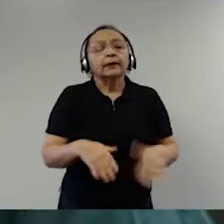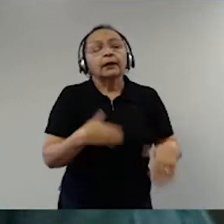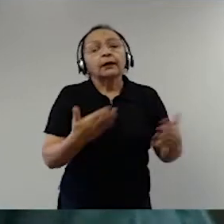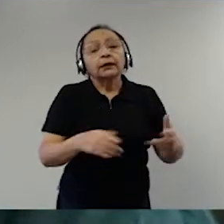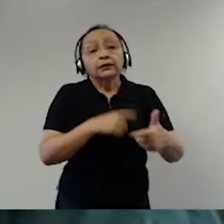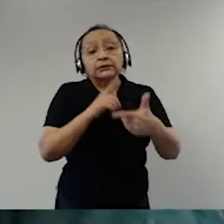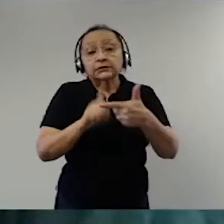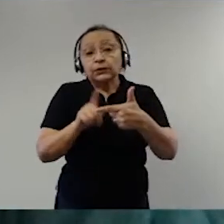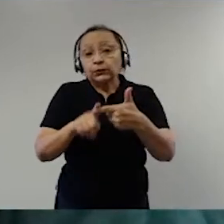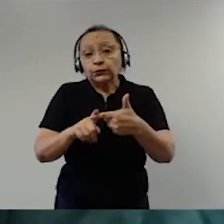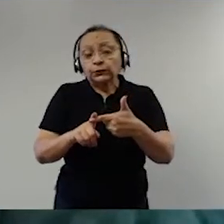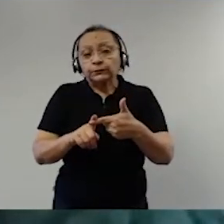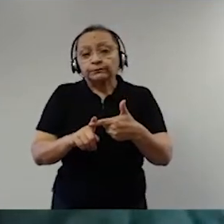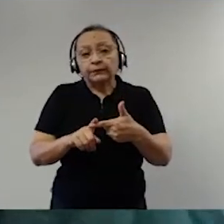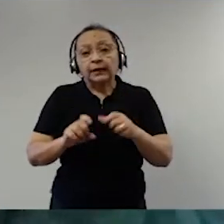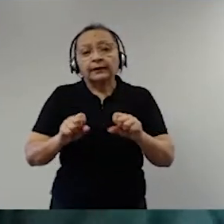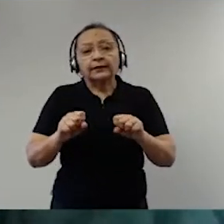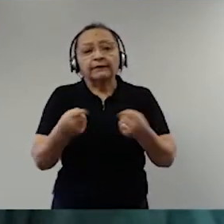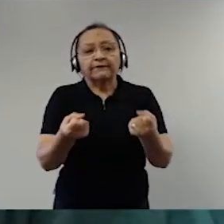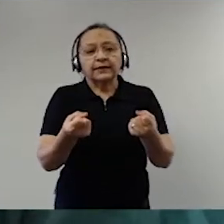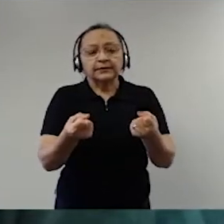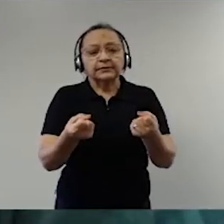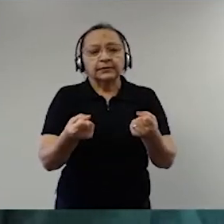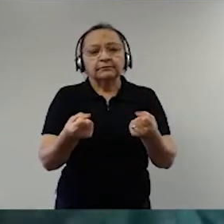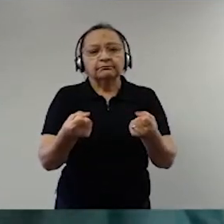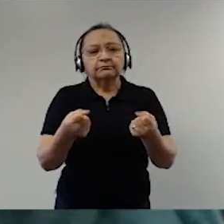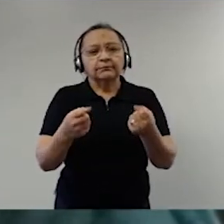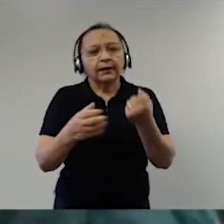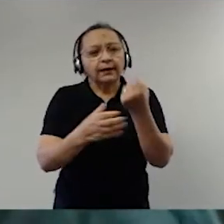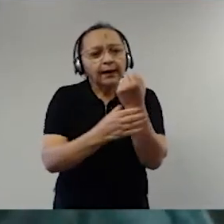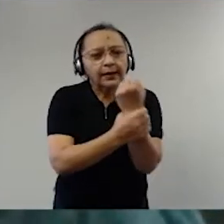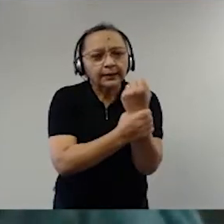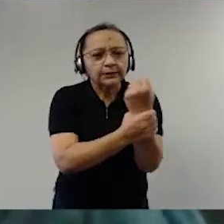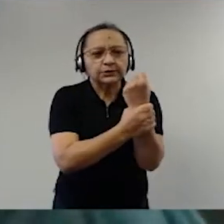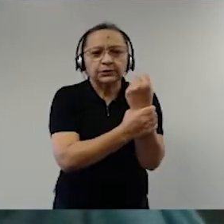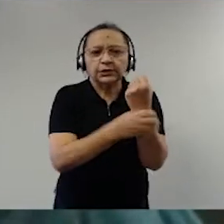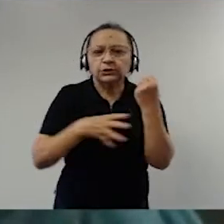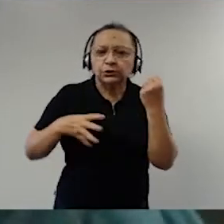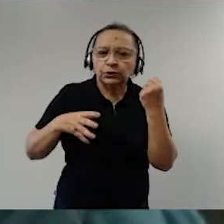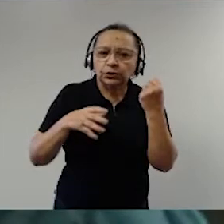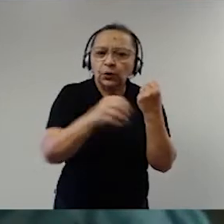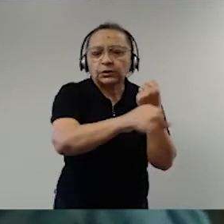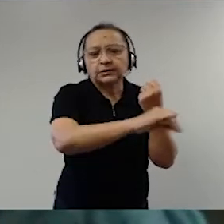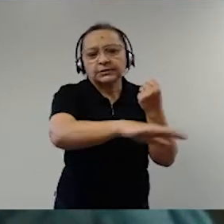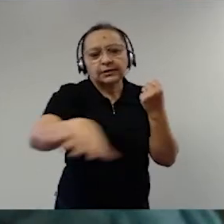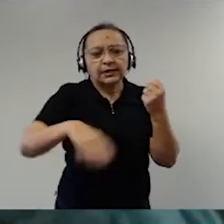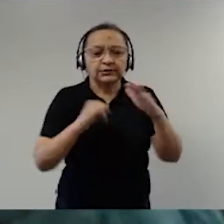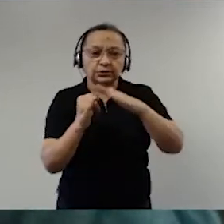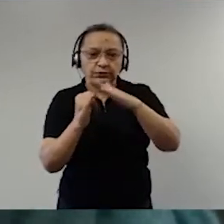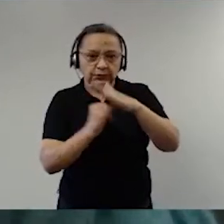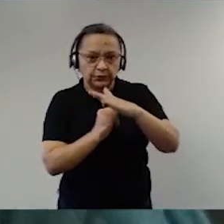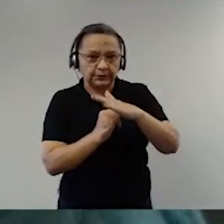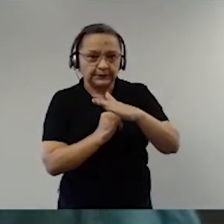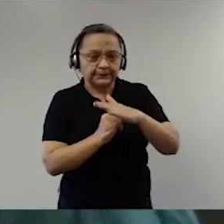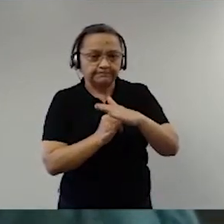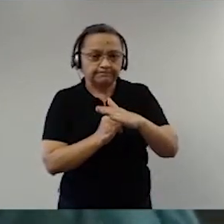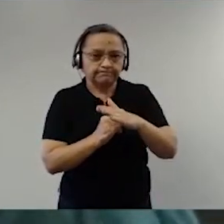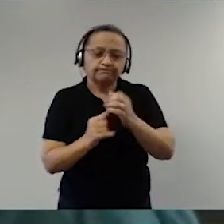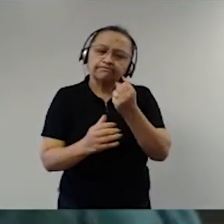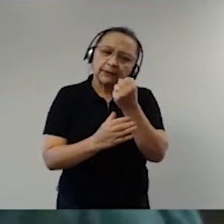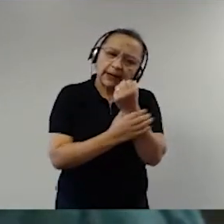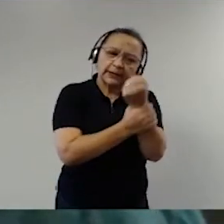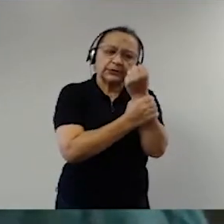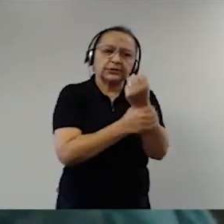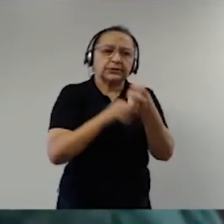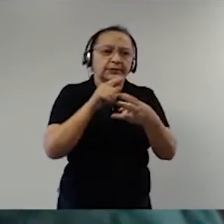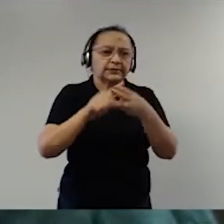Segundo, defesa, garantia das instituições. Garantia dos poderes.